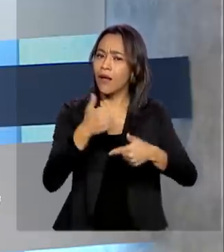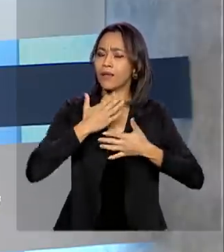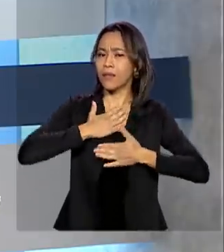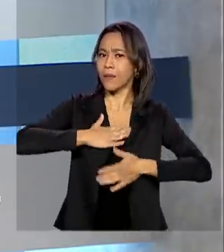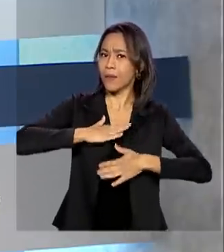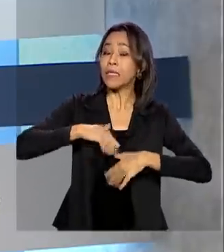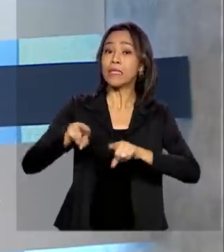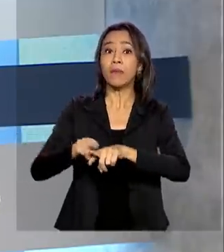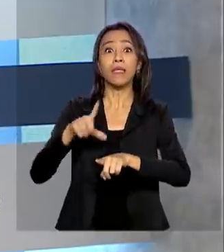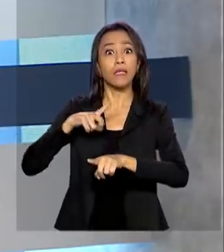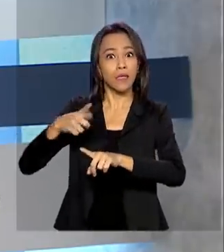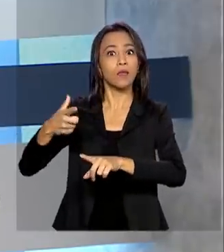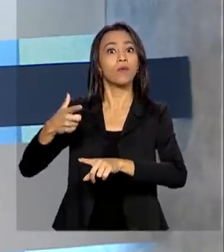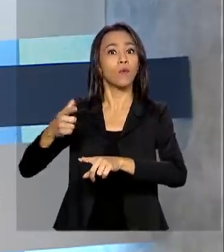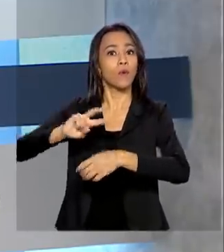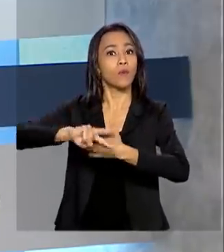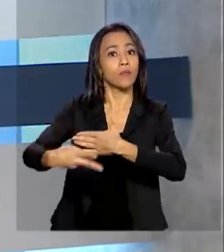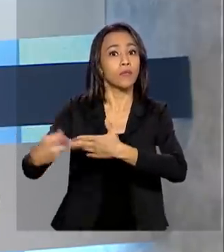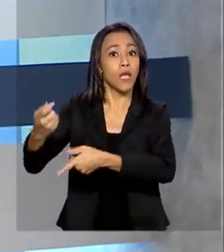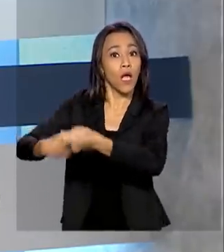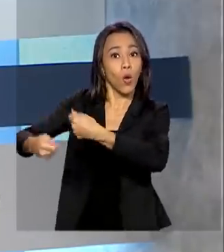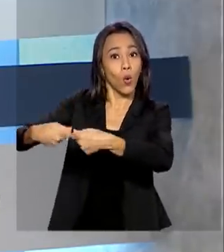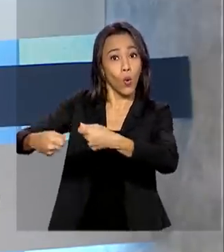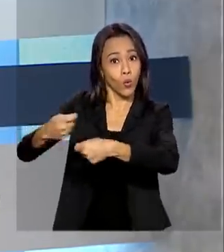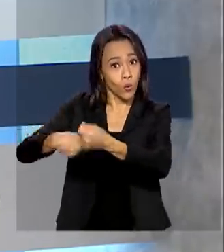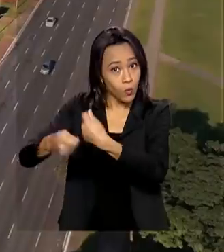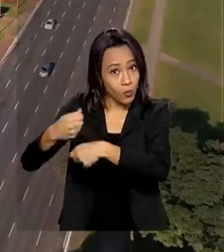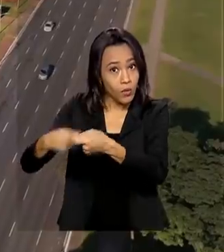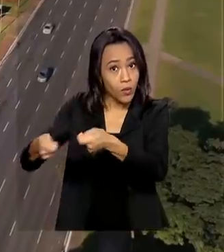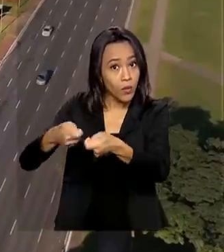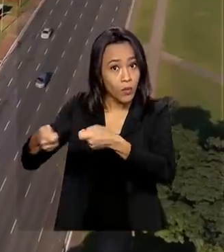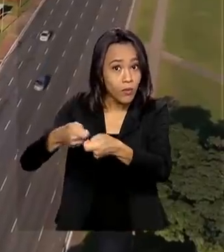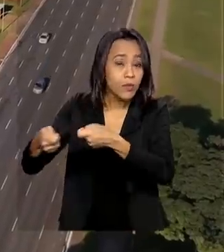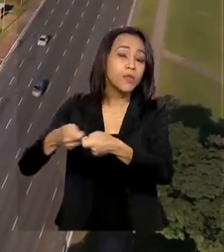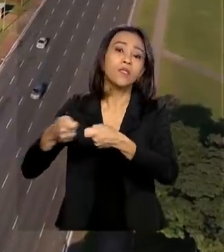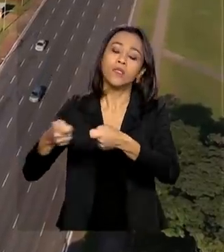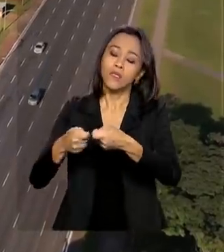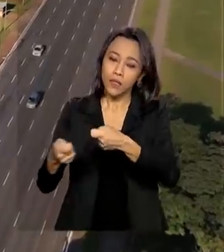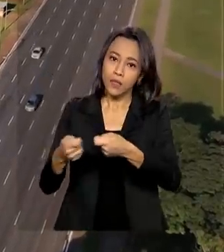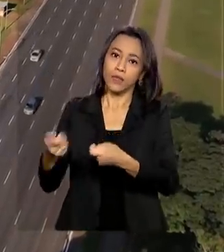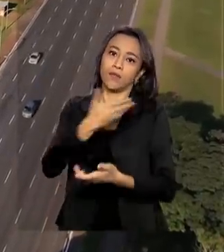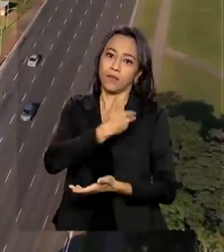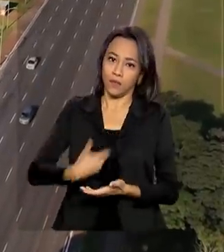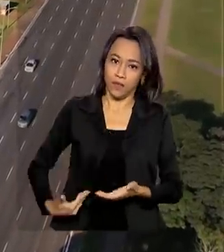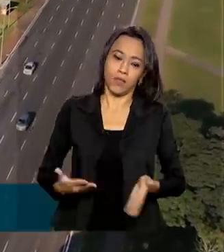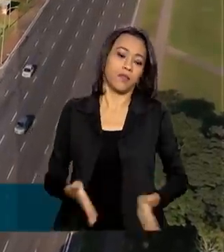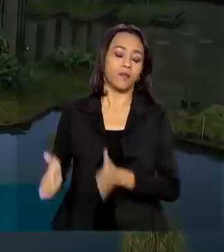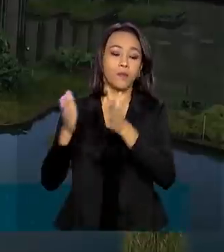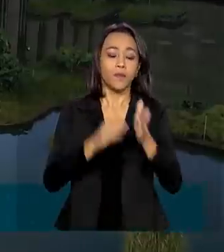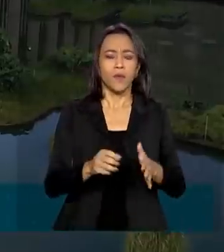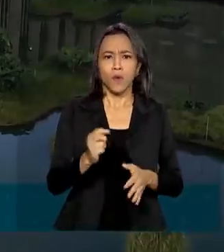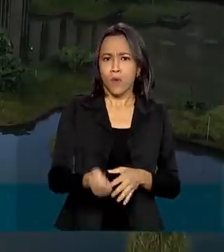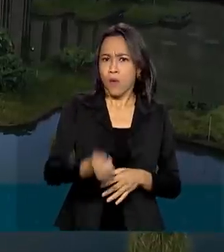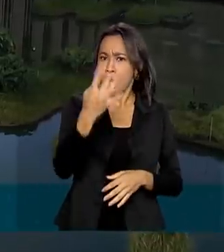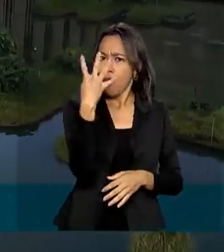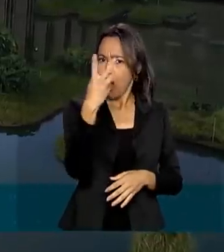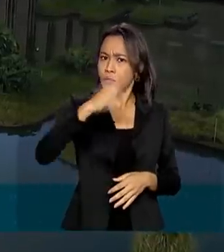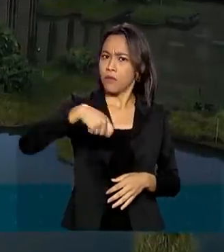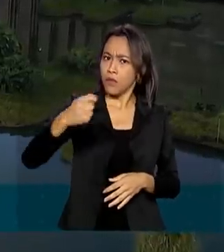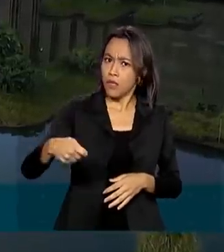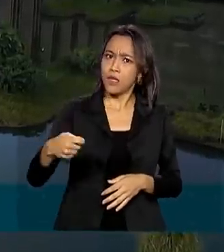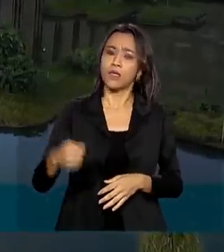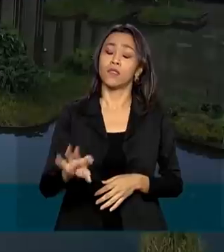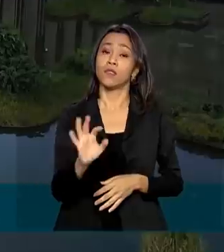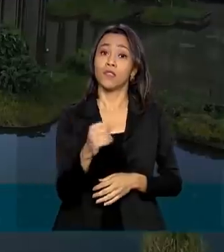economia, principalmente para os cofres públicos. Em quatro meses e meio de pandemia, dois terços da